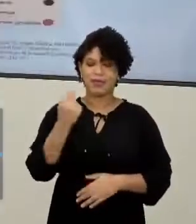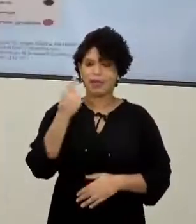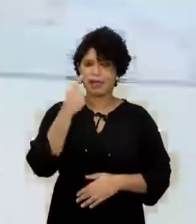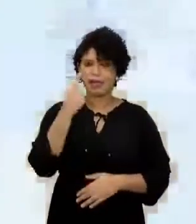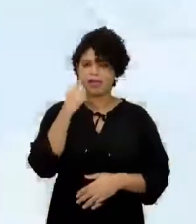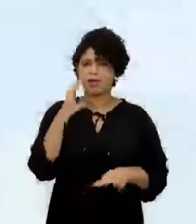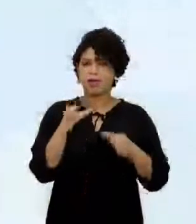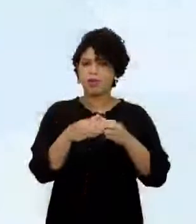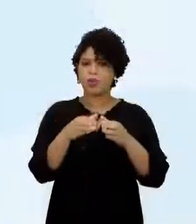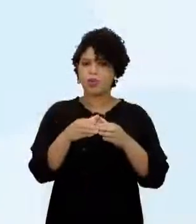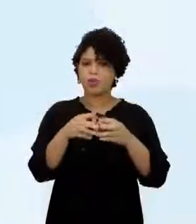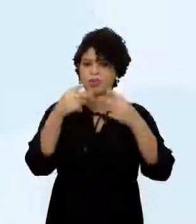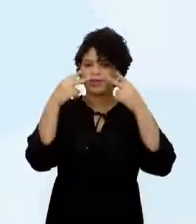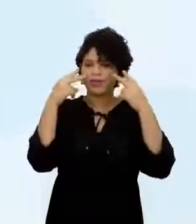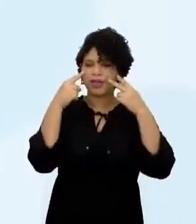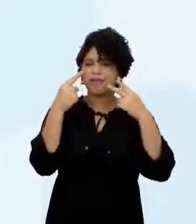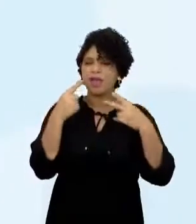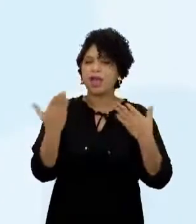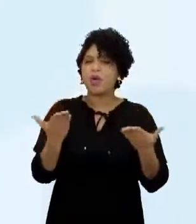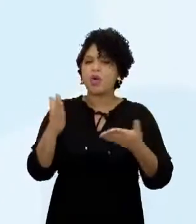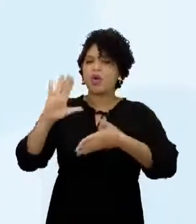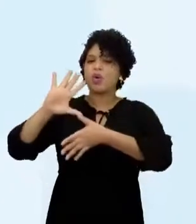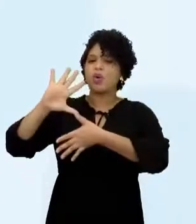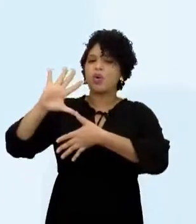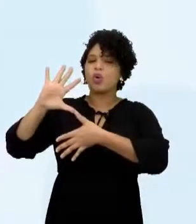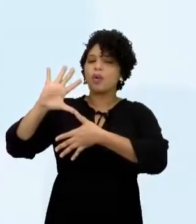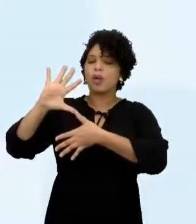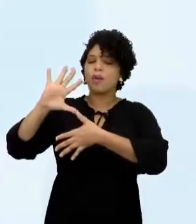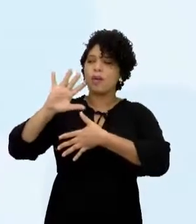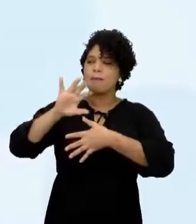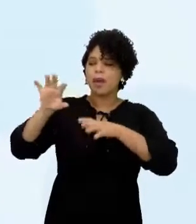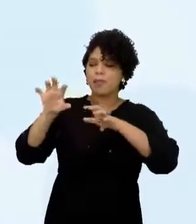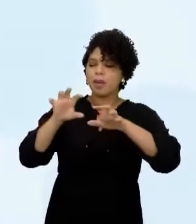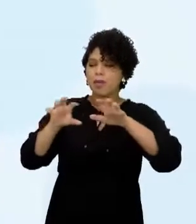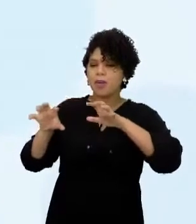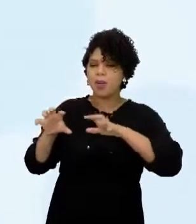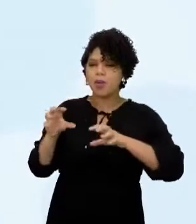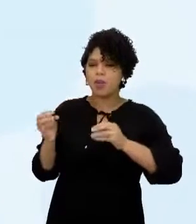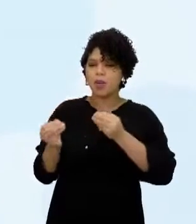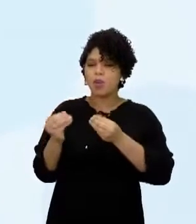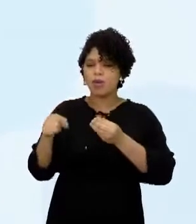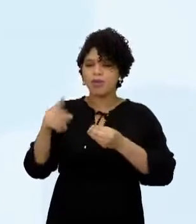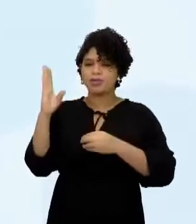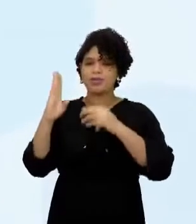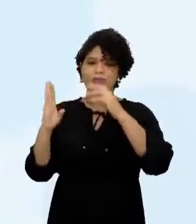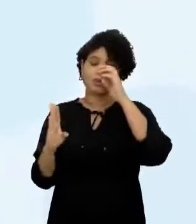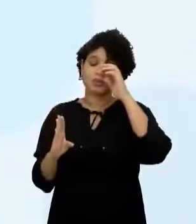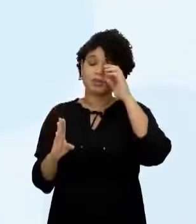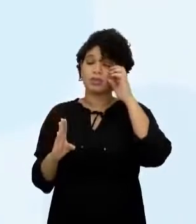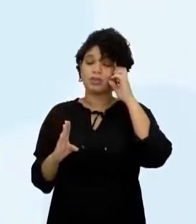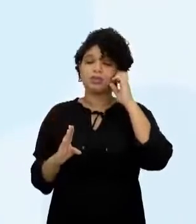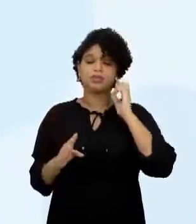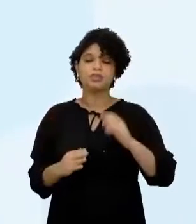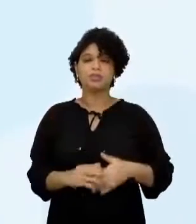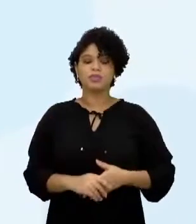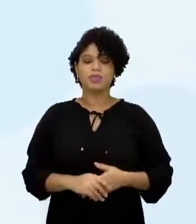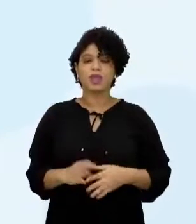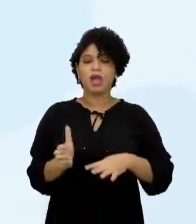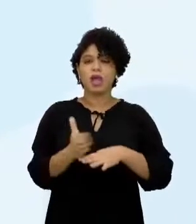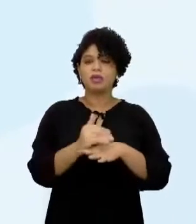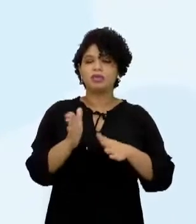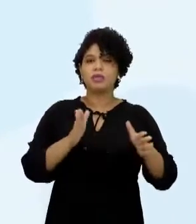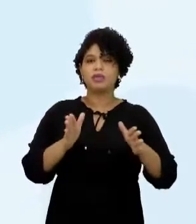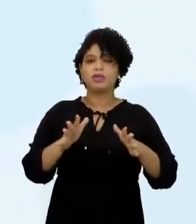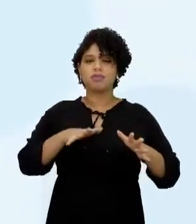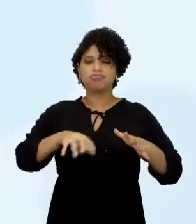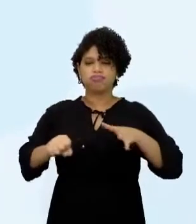indígenas Vamos ver aí o mapa original da distribuição dos grupos indígenas Aqui no Brasil, antes da colonização